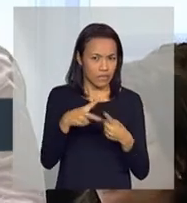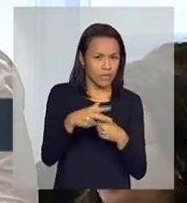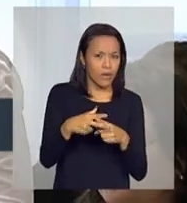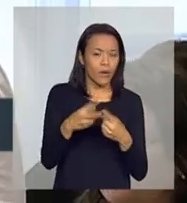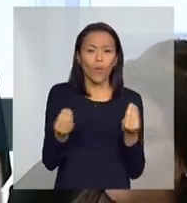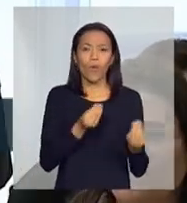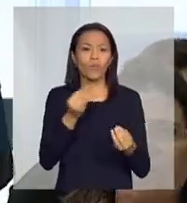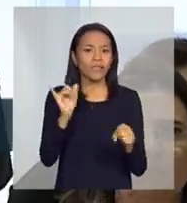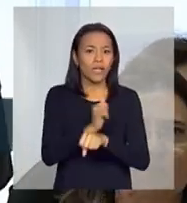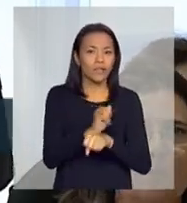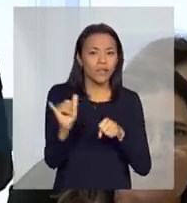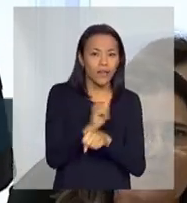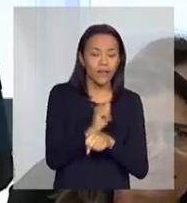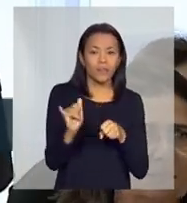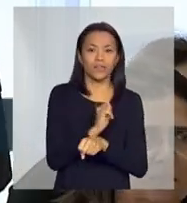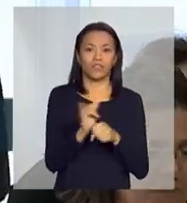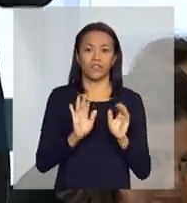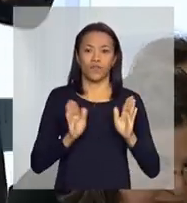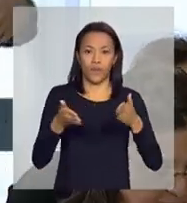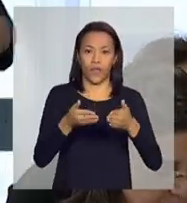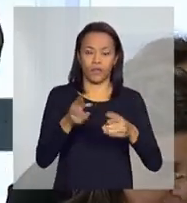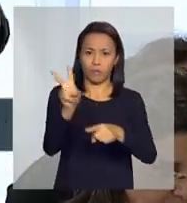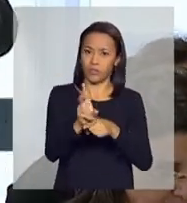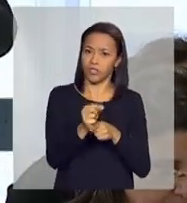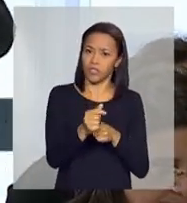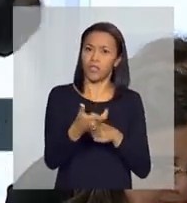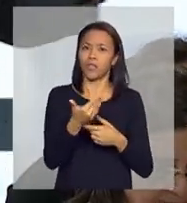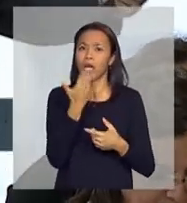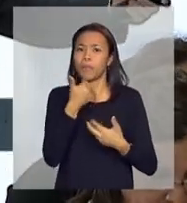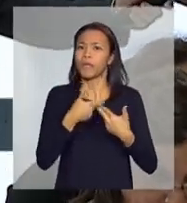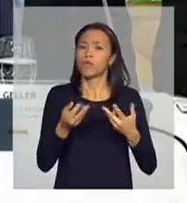medidas de crédito, produção de alimento, investimento, que pode ser inserida?